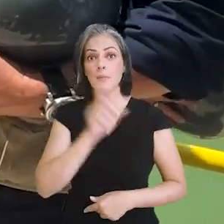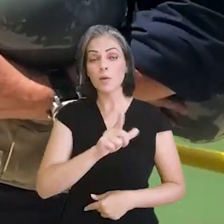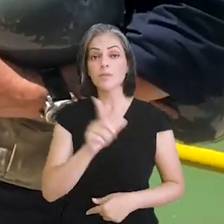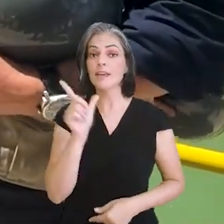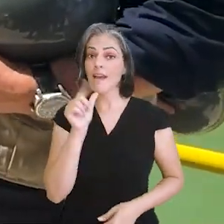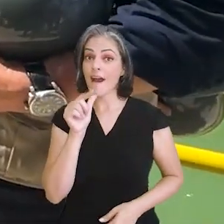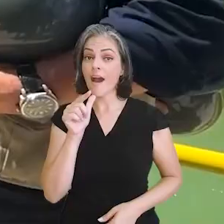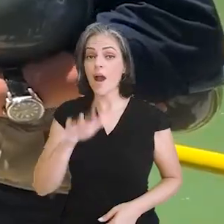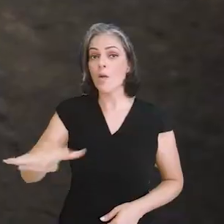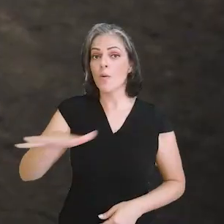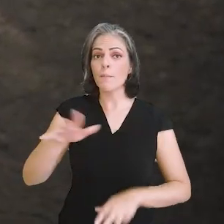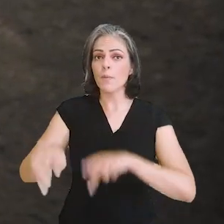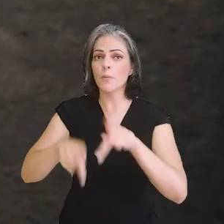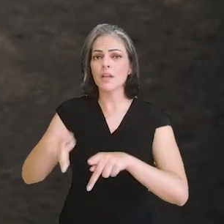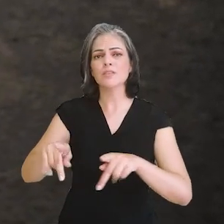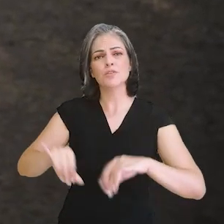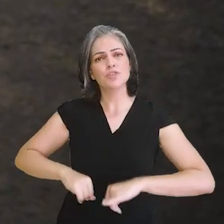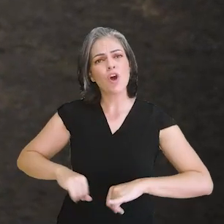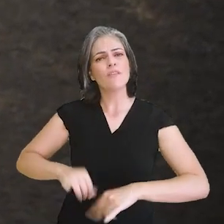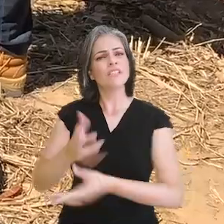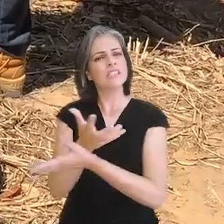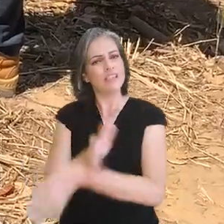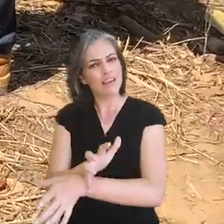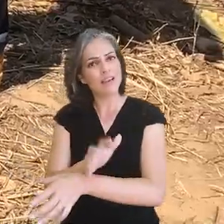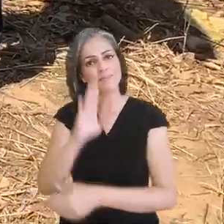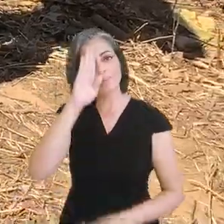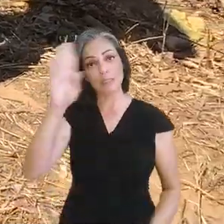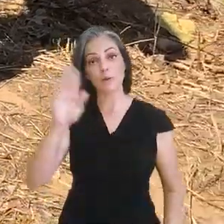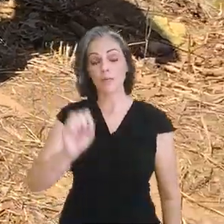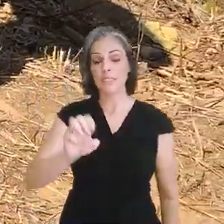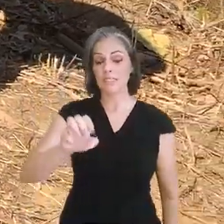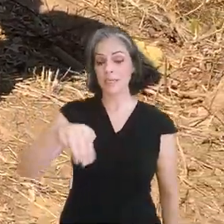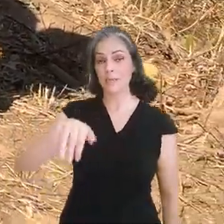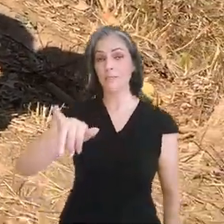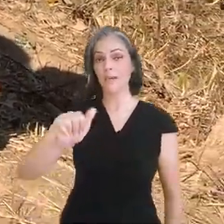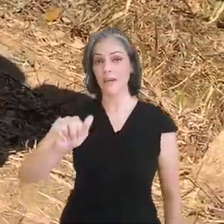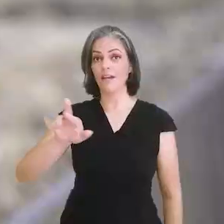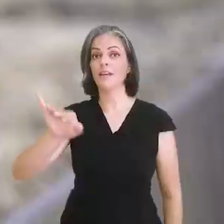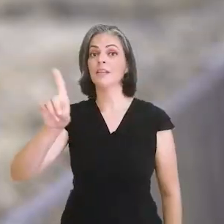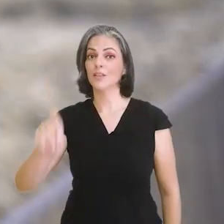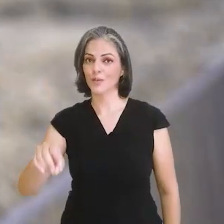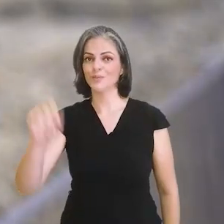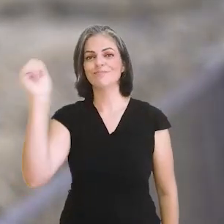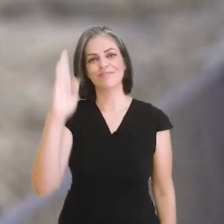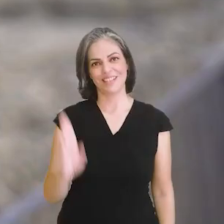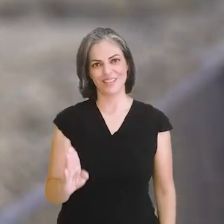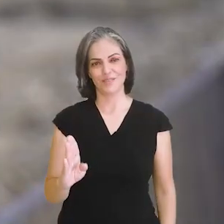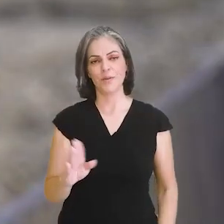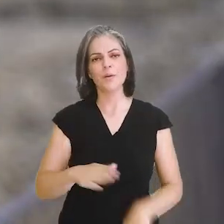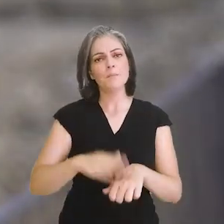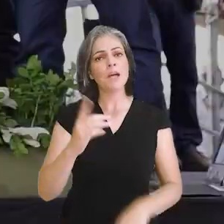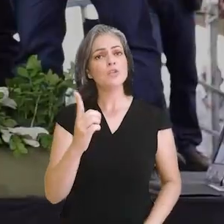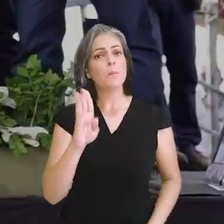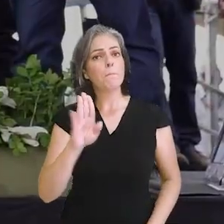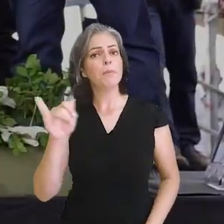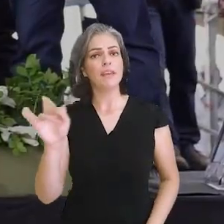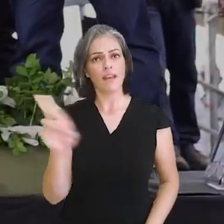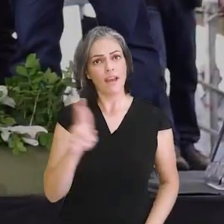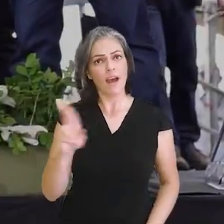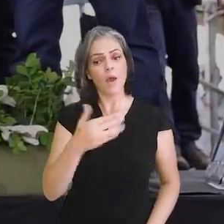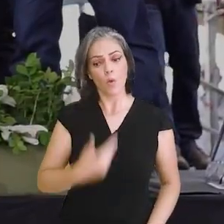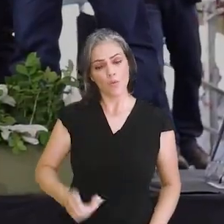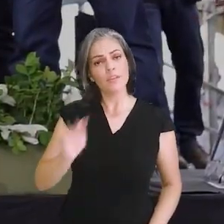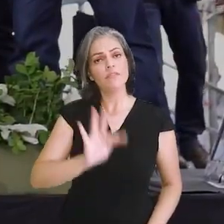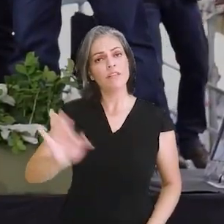para levar água aos brasileiros que ainda sofrem com a seca, principalmente no semiárido do país. Foram mais de 1 bilhão de reais